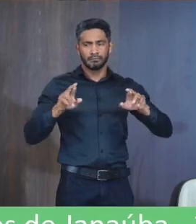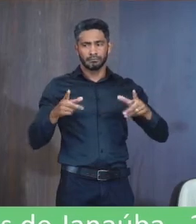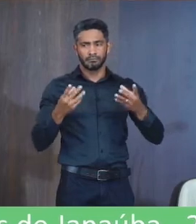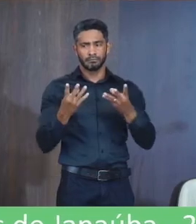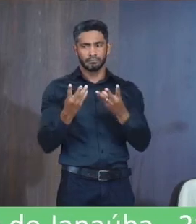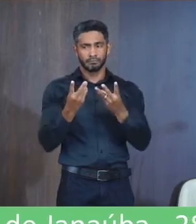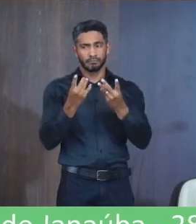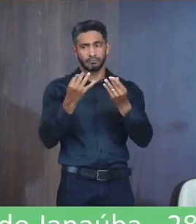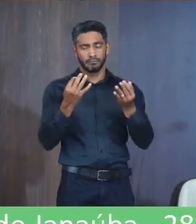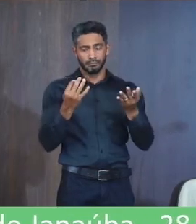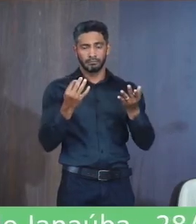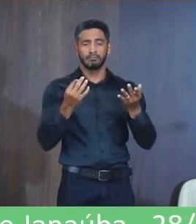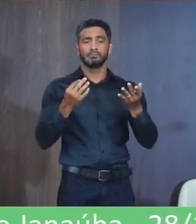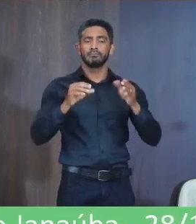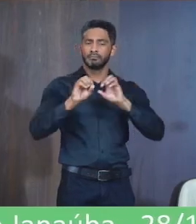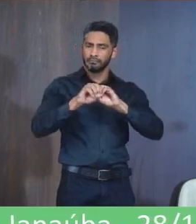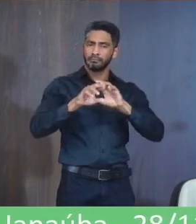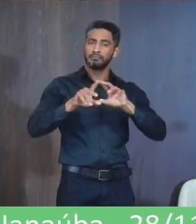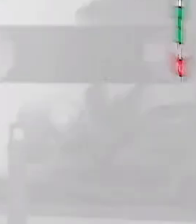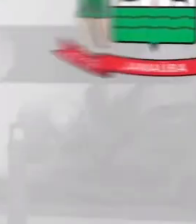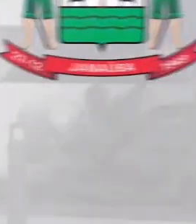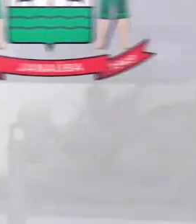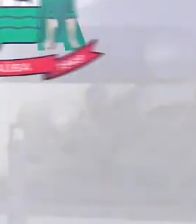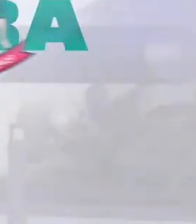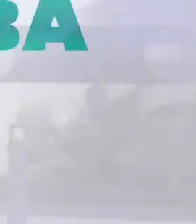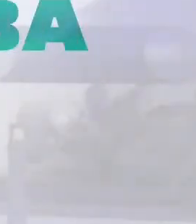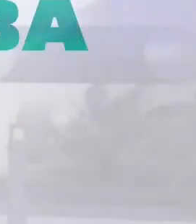qualidade De ensino Ainda é muito Grande